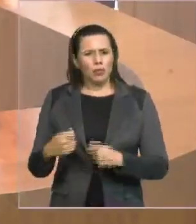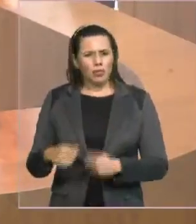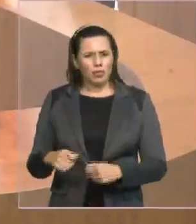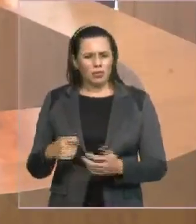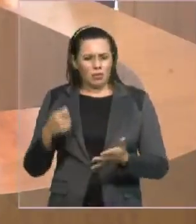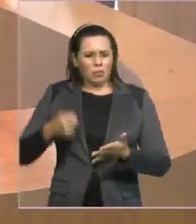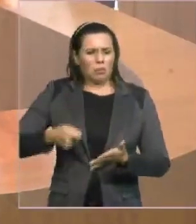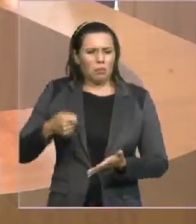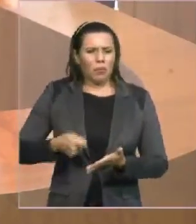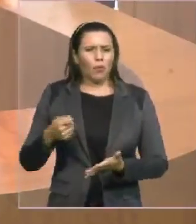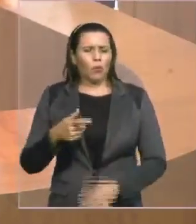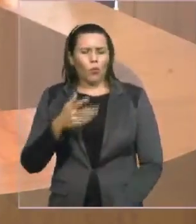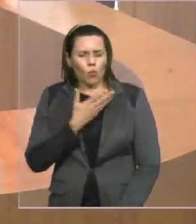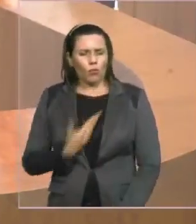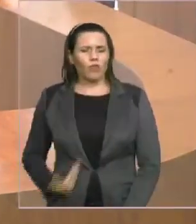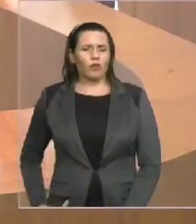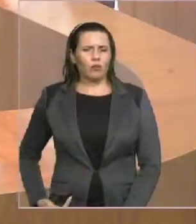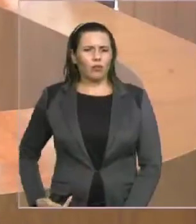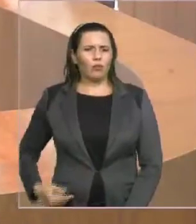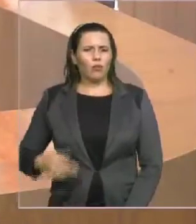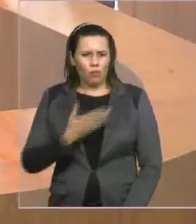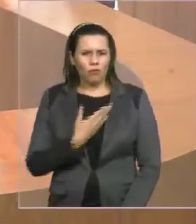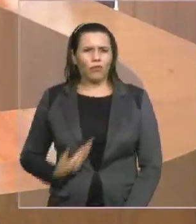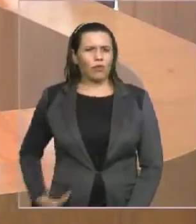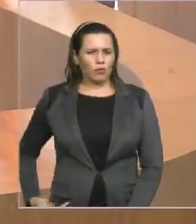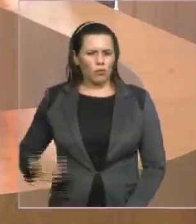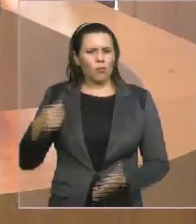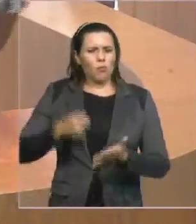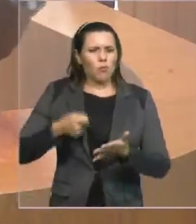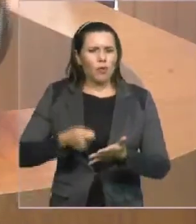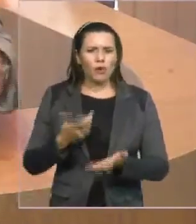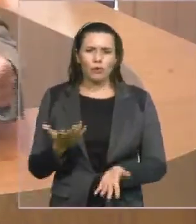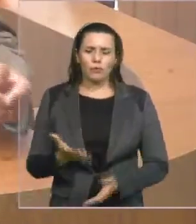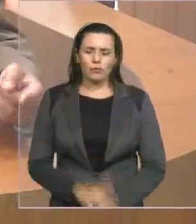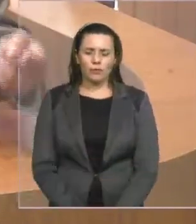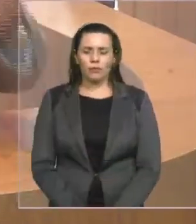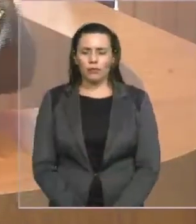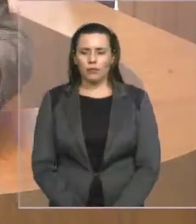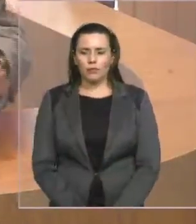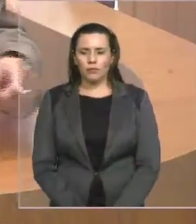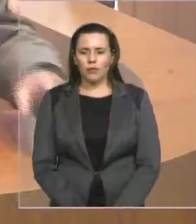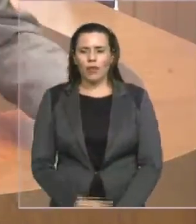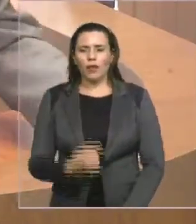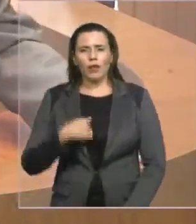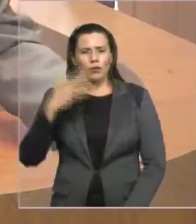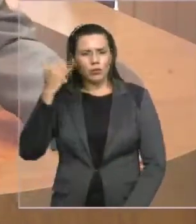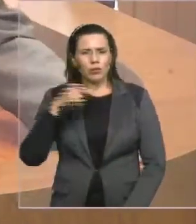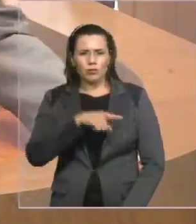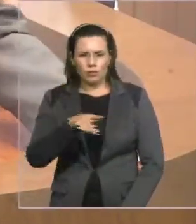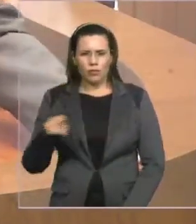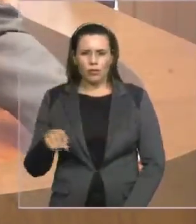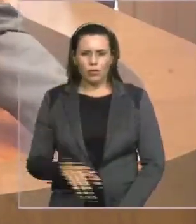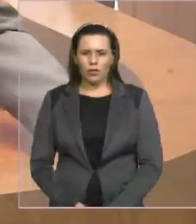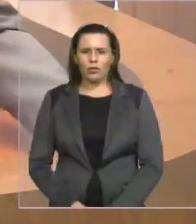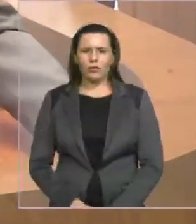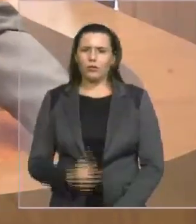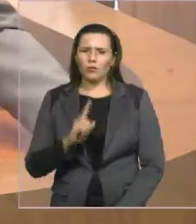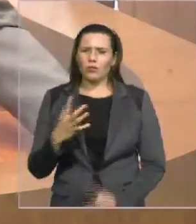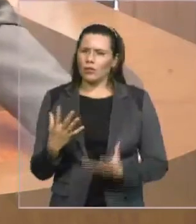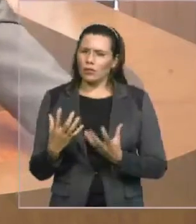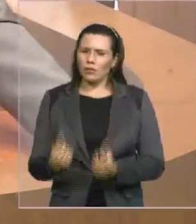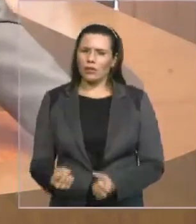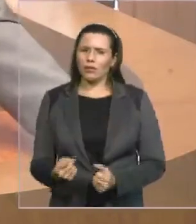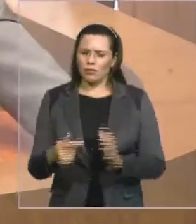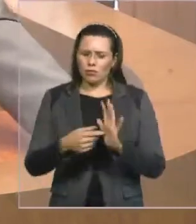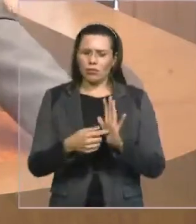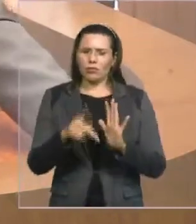rejeitem esse pedido de urgência no mérito. Tudo bem, eu sei que muitos de vocês, no ritmo, querem rejeitar esse projeto